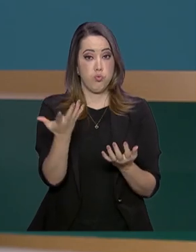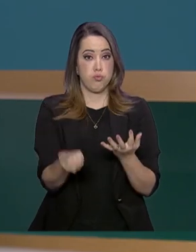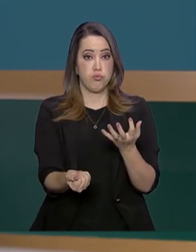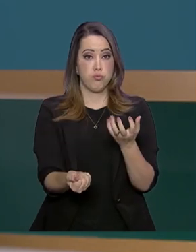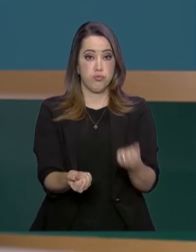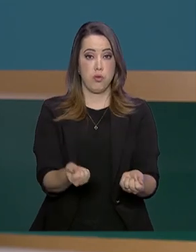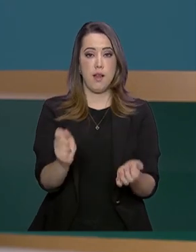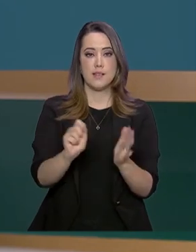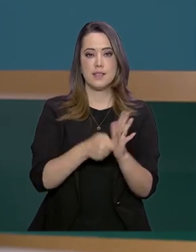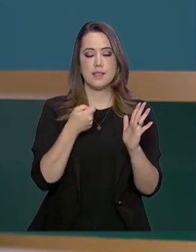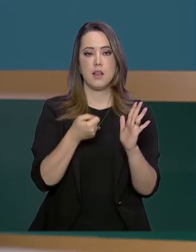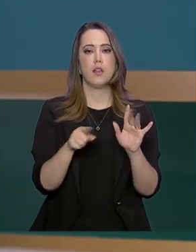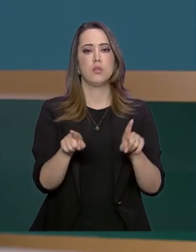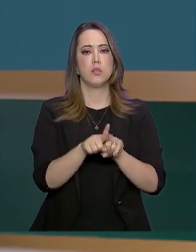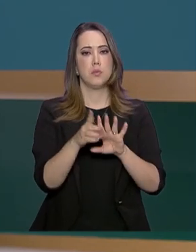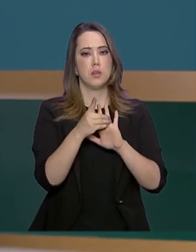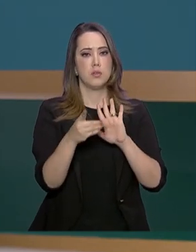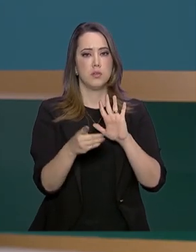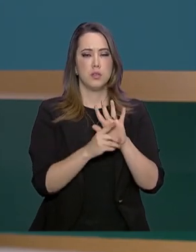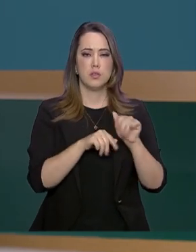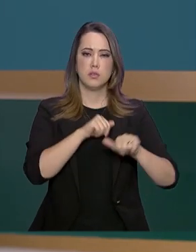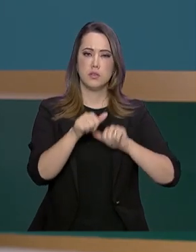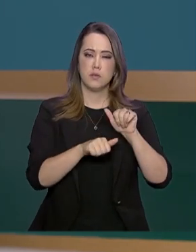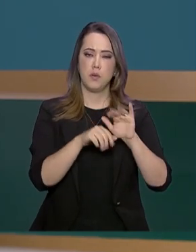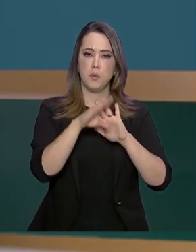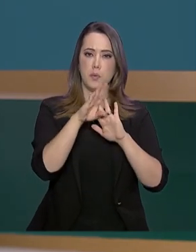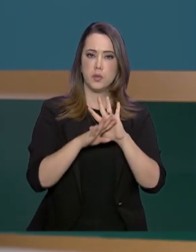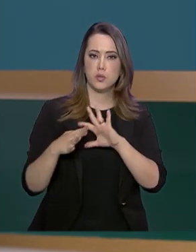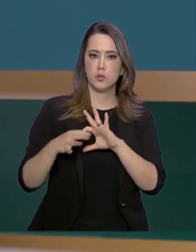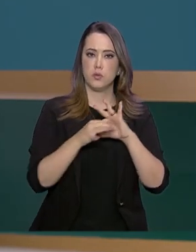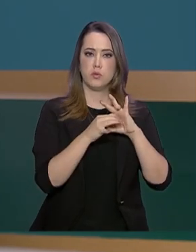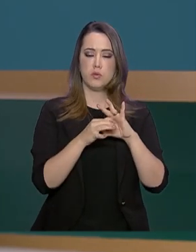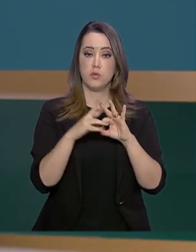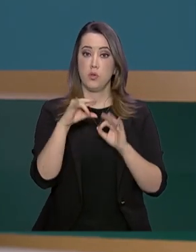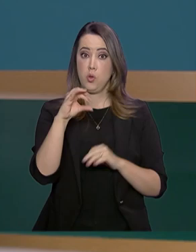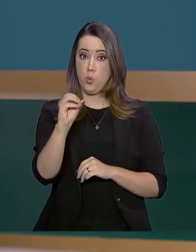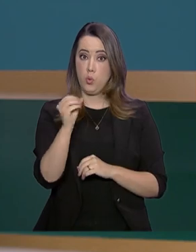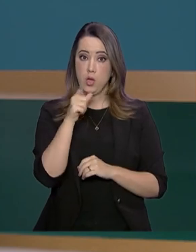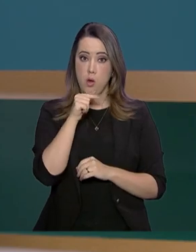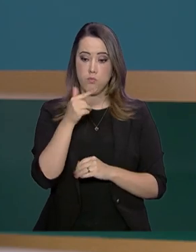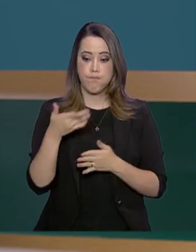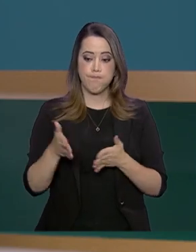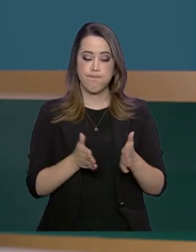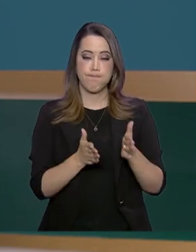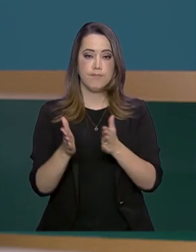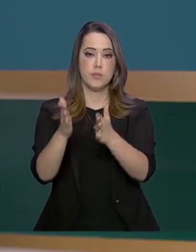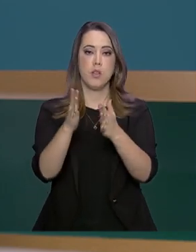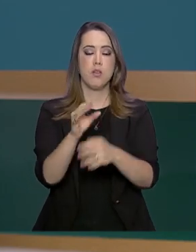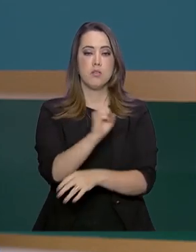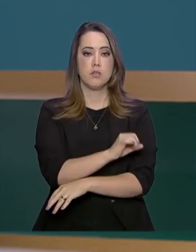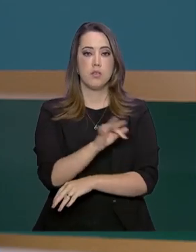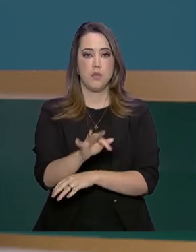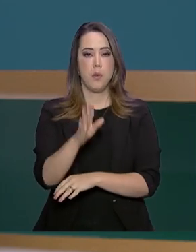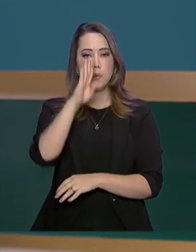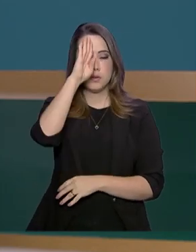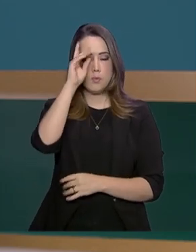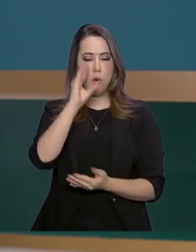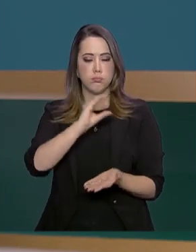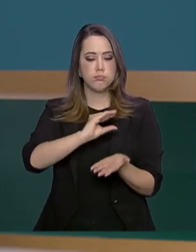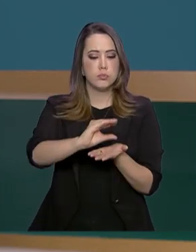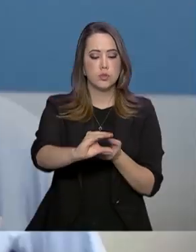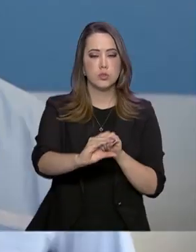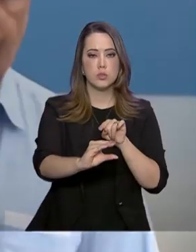foi assinado ainda um decreto que torna o projeto de integração do Rio São Francisco prioritário para receber investimentos.